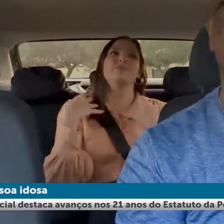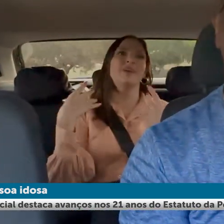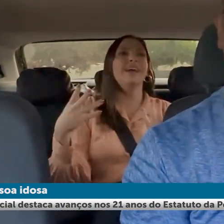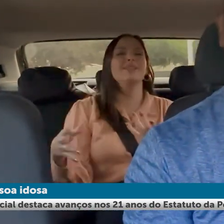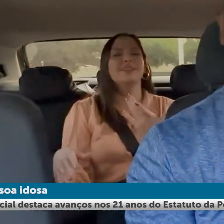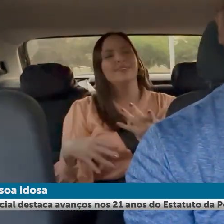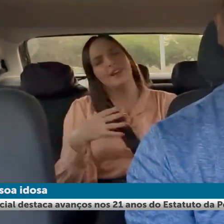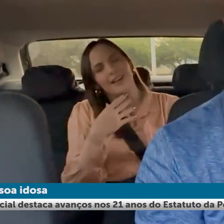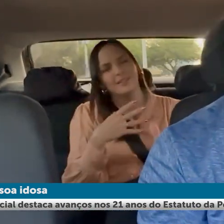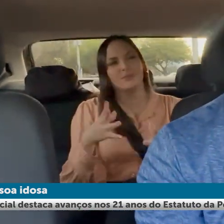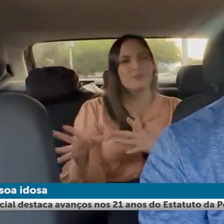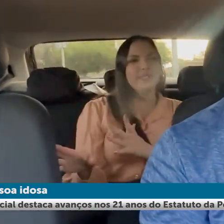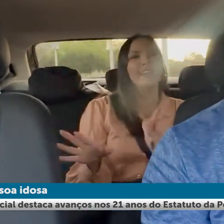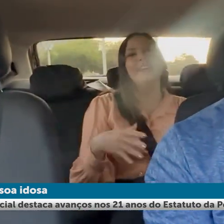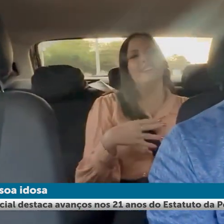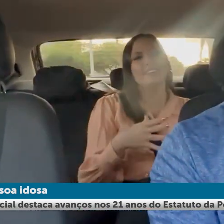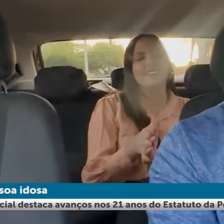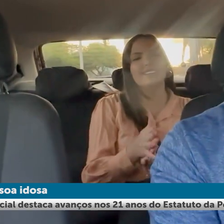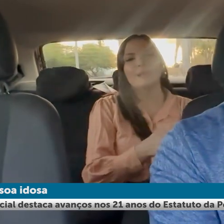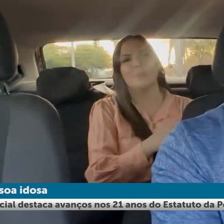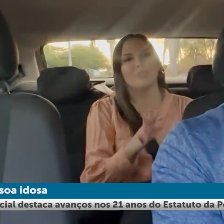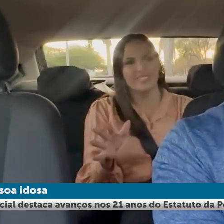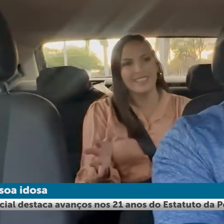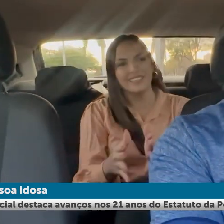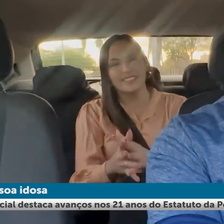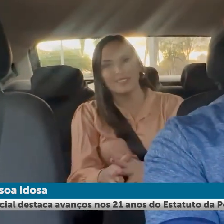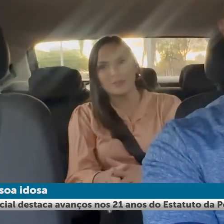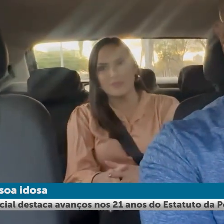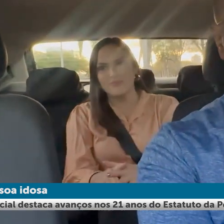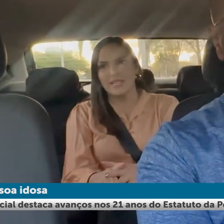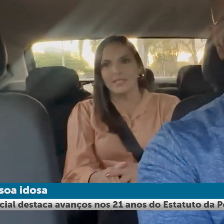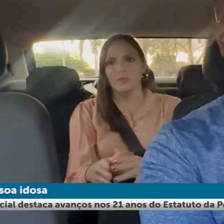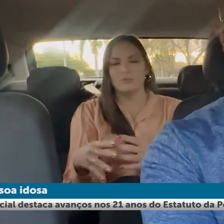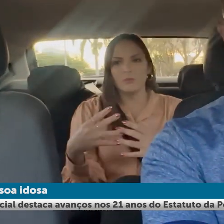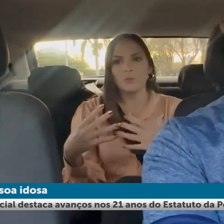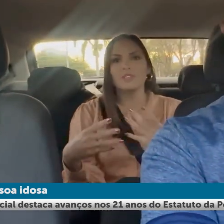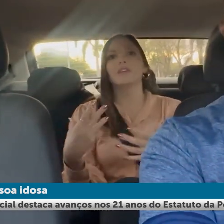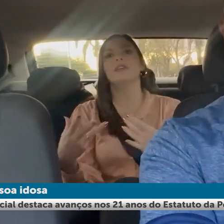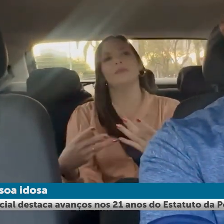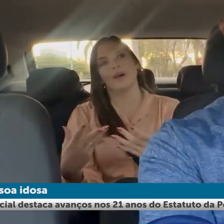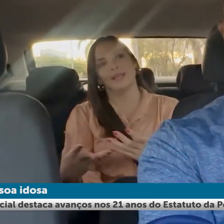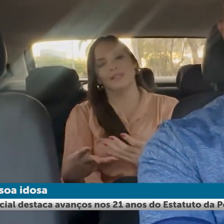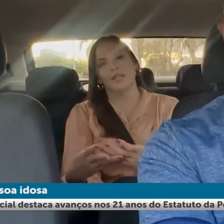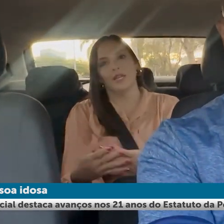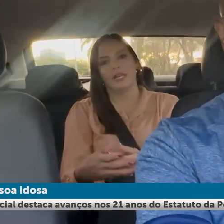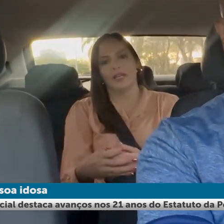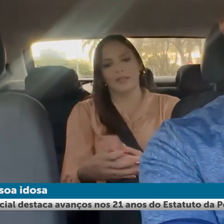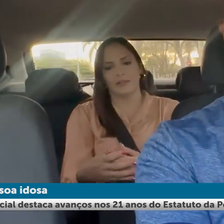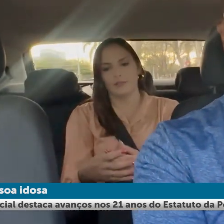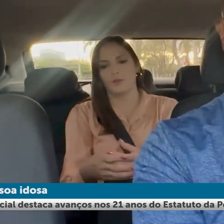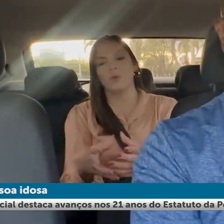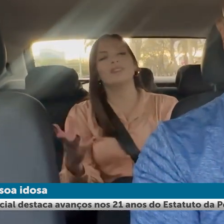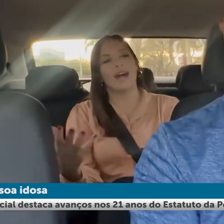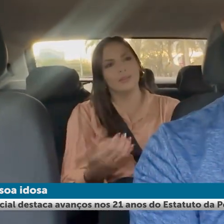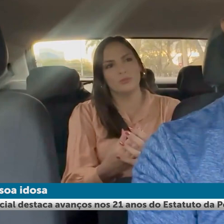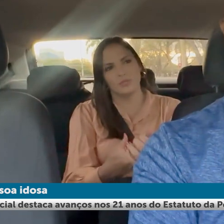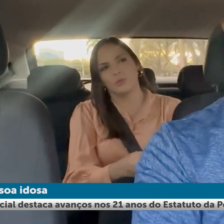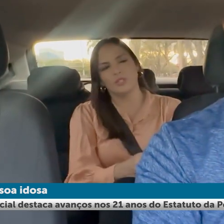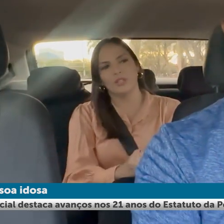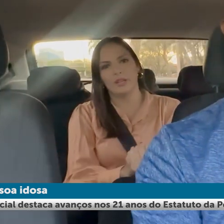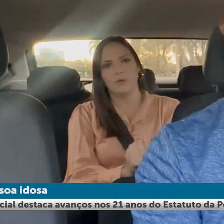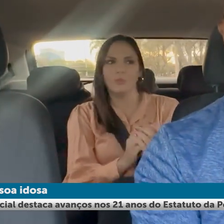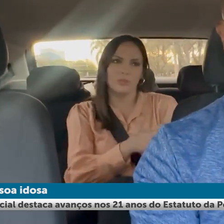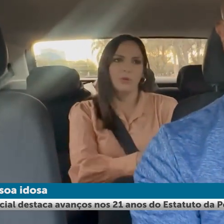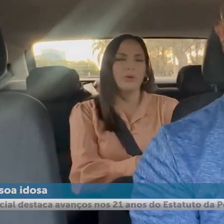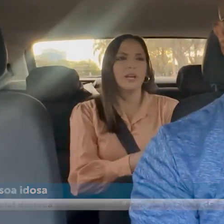estiver mais velho, já uns 80, 15, 20 anos, não conseguir mais cuidar